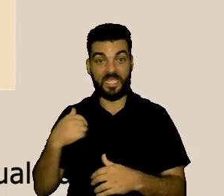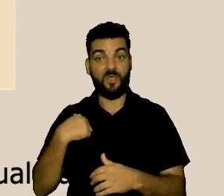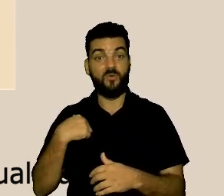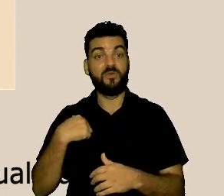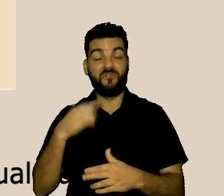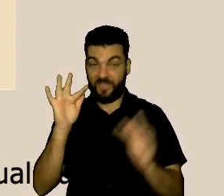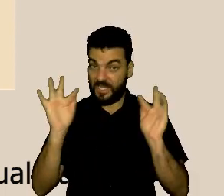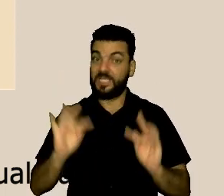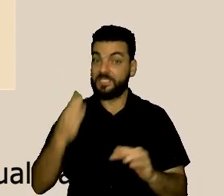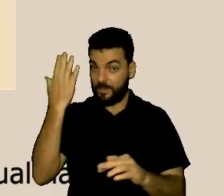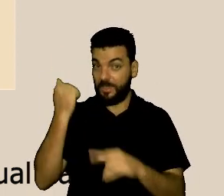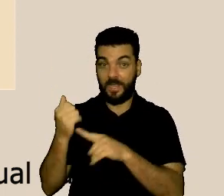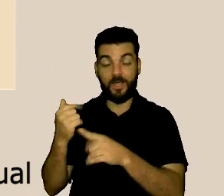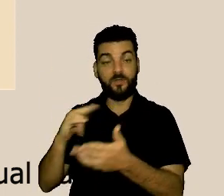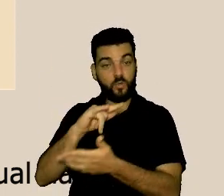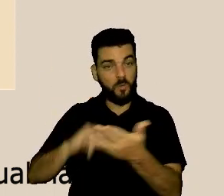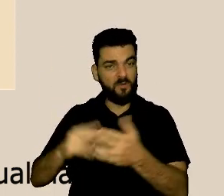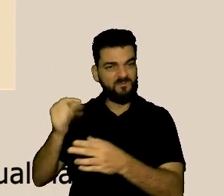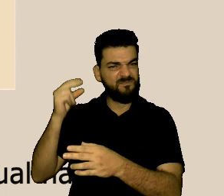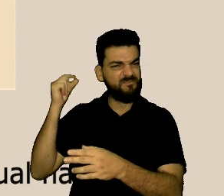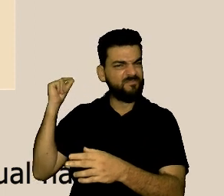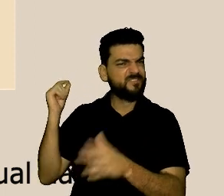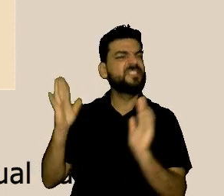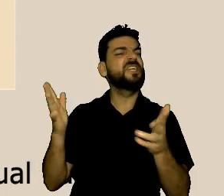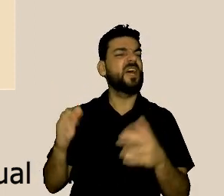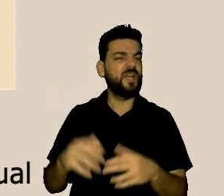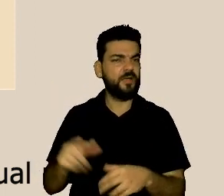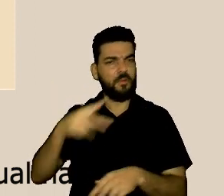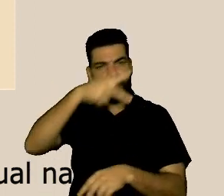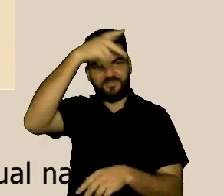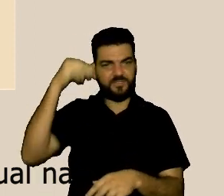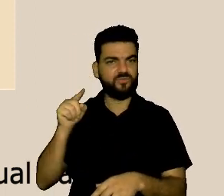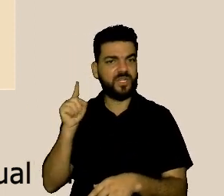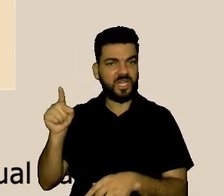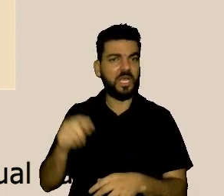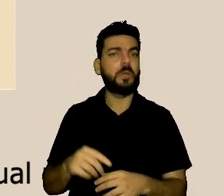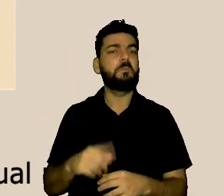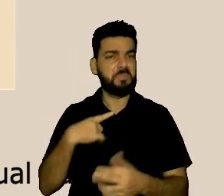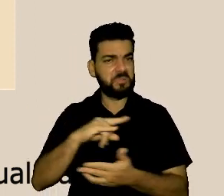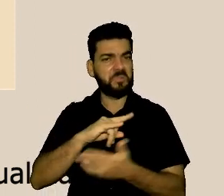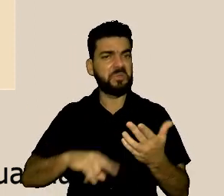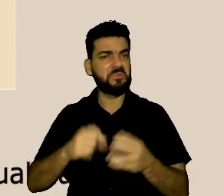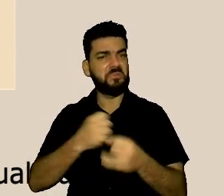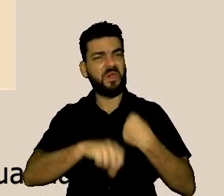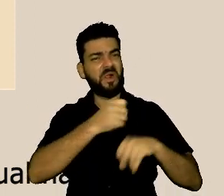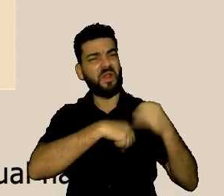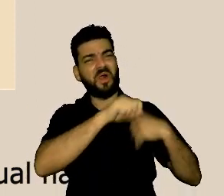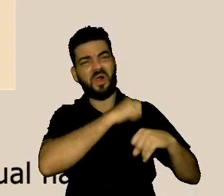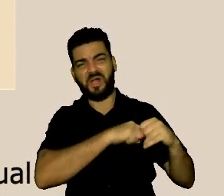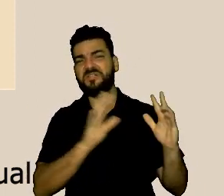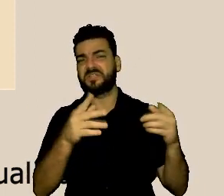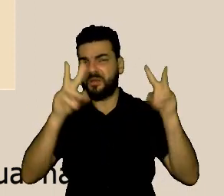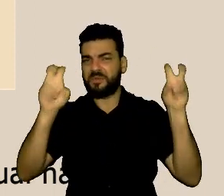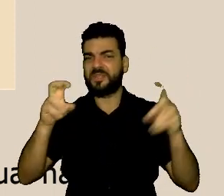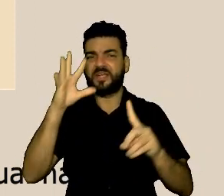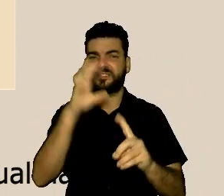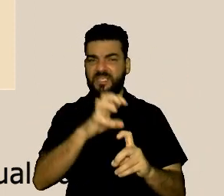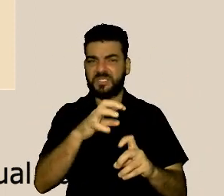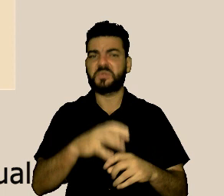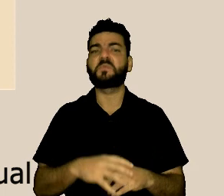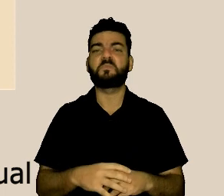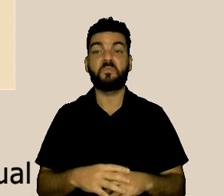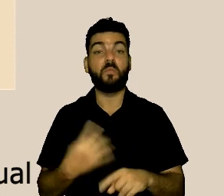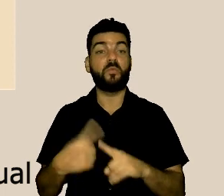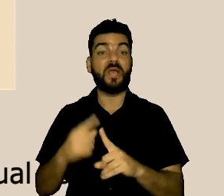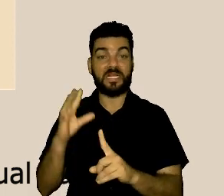feliz de saber que é bem antigo na prefeitura um documento que trata do assédio, porque o assédio é uma